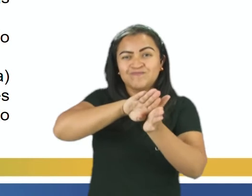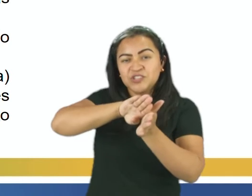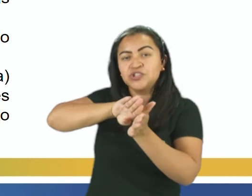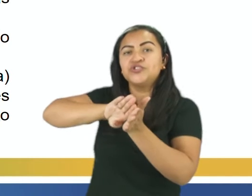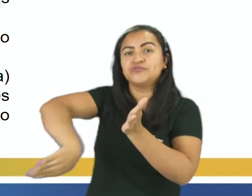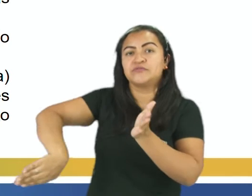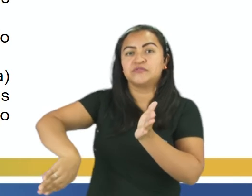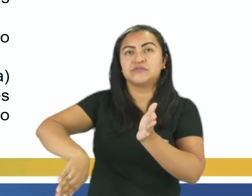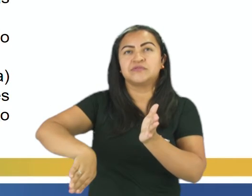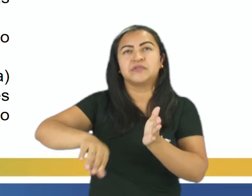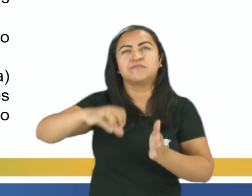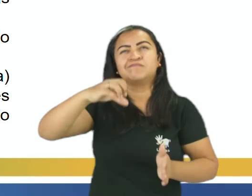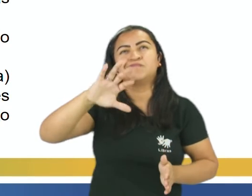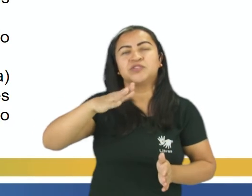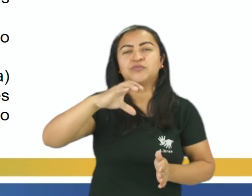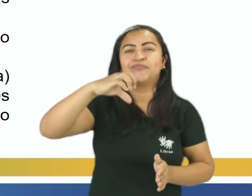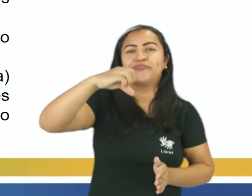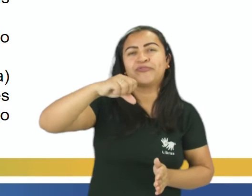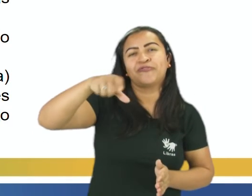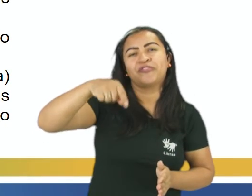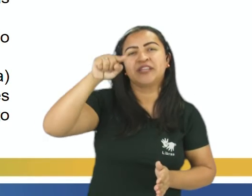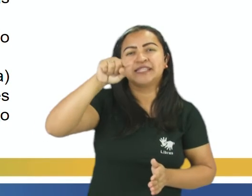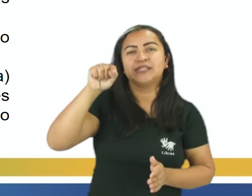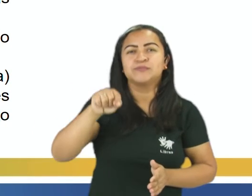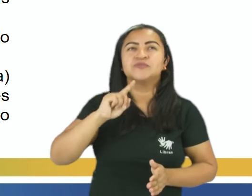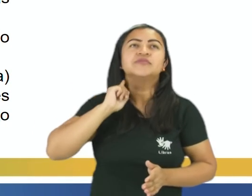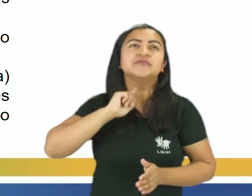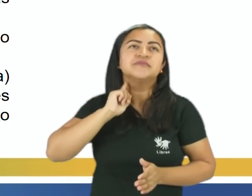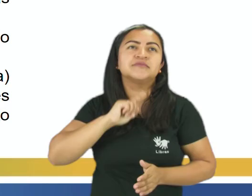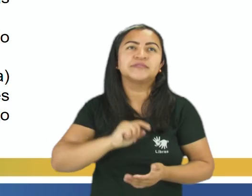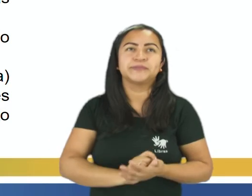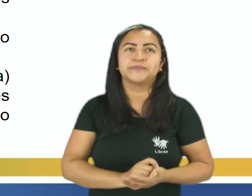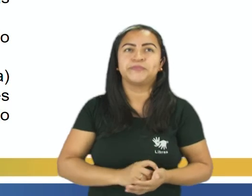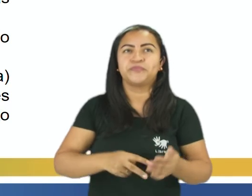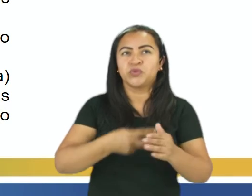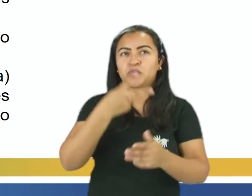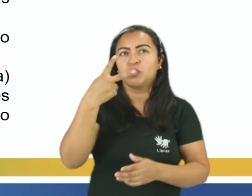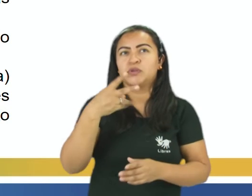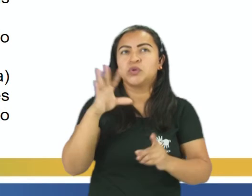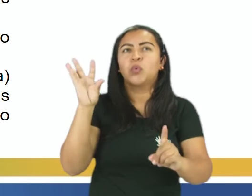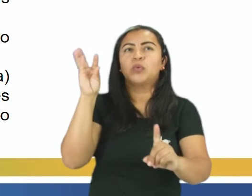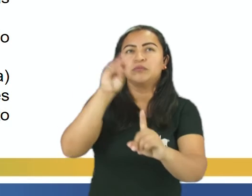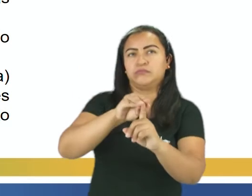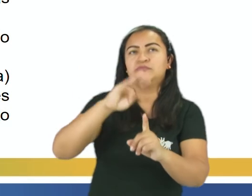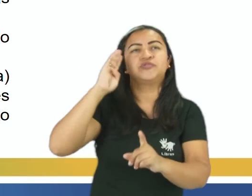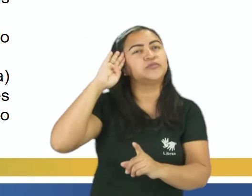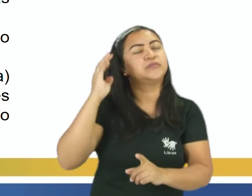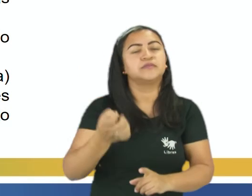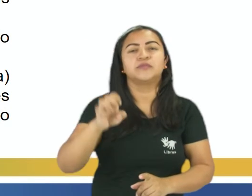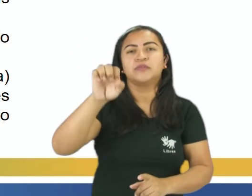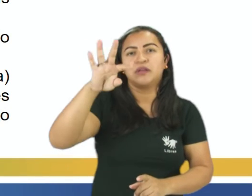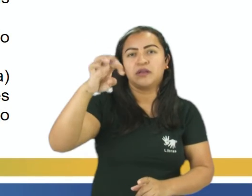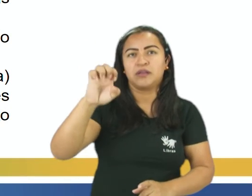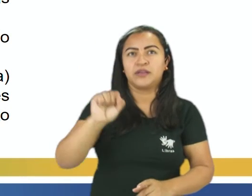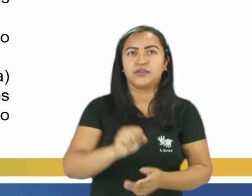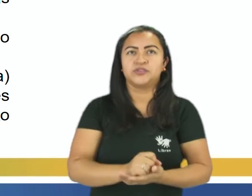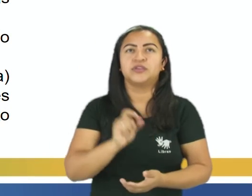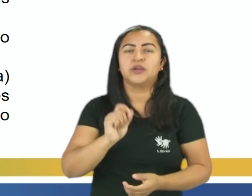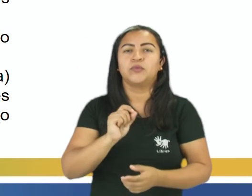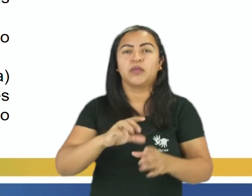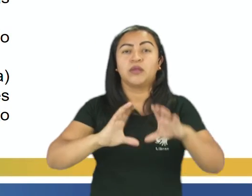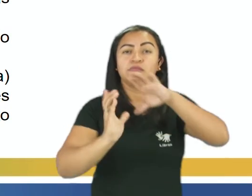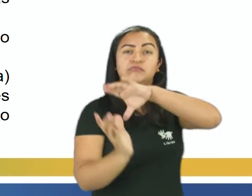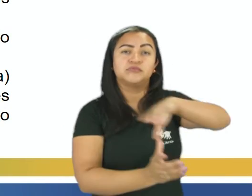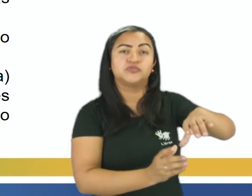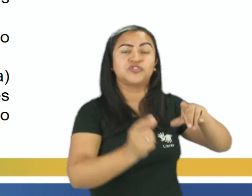de 95% de suas impurezas. 2. O objetivo principal da HET é que o esgoto volte